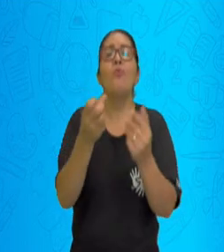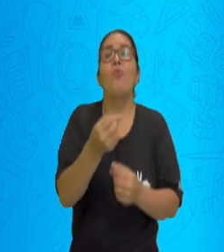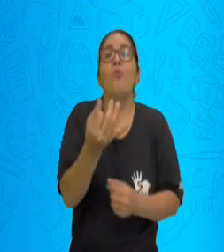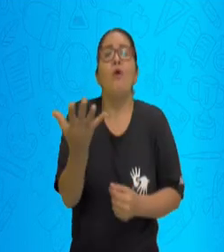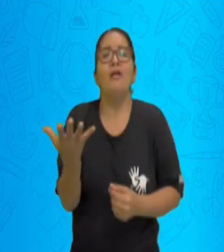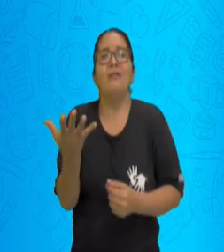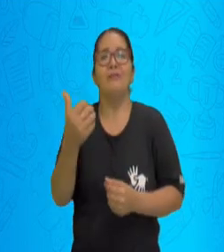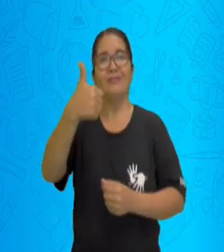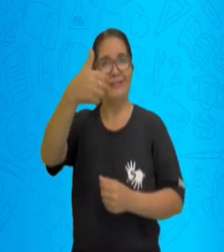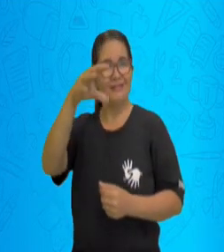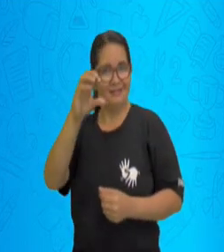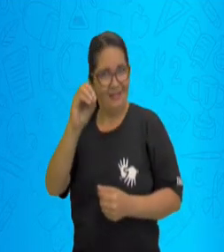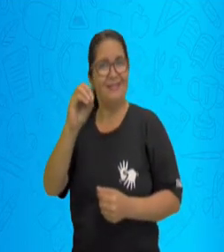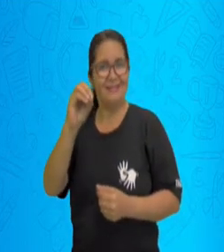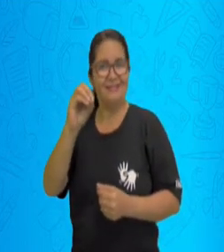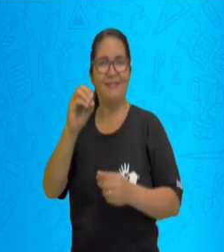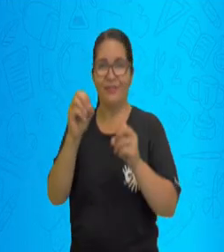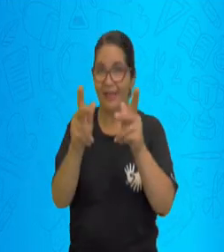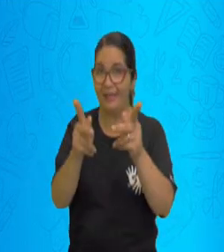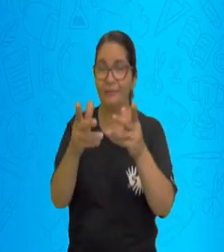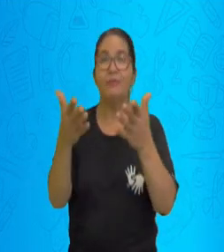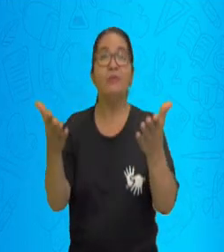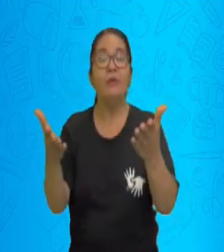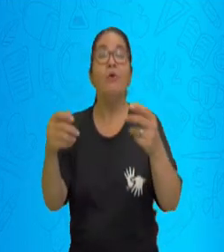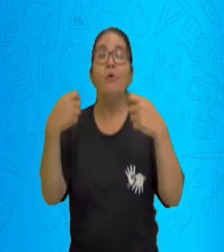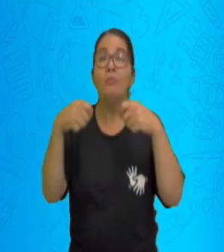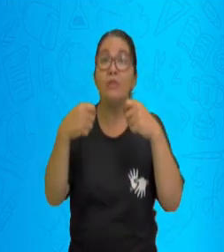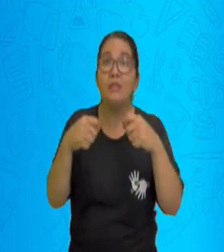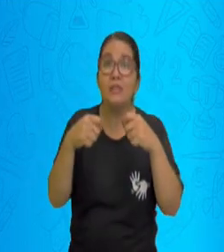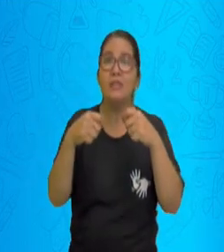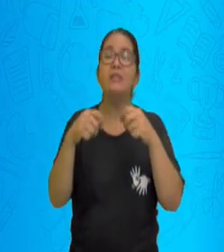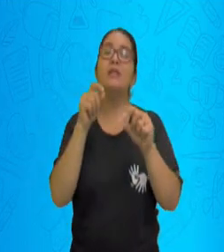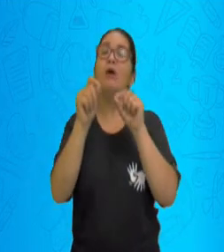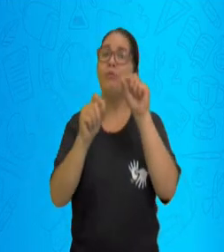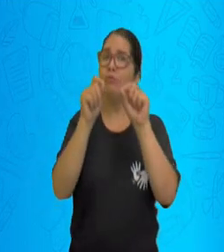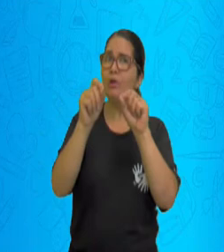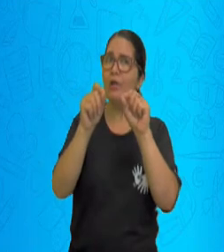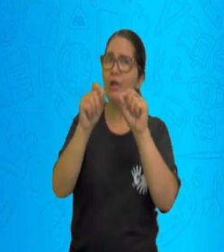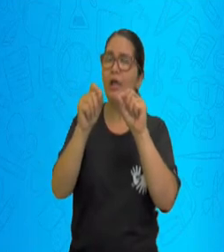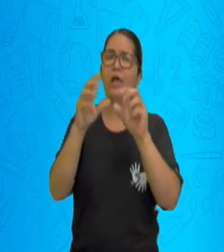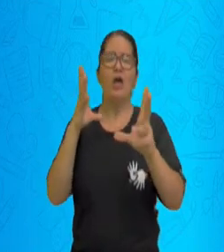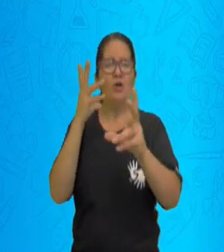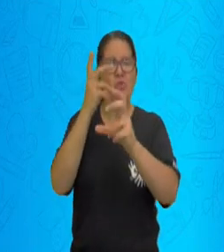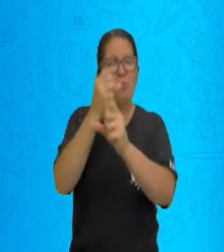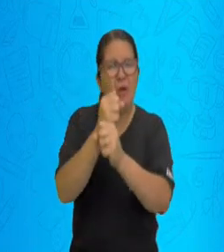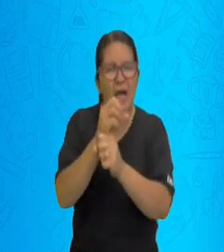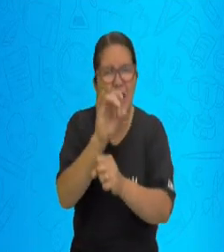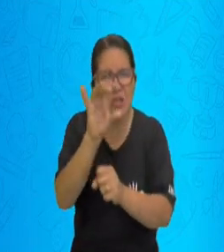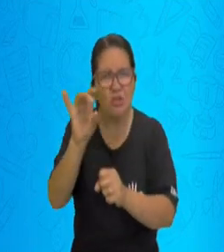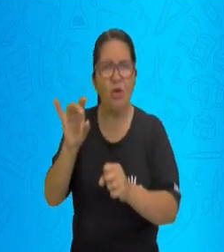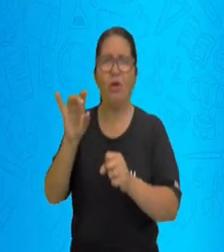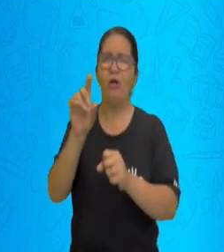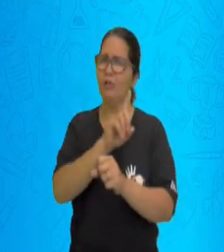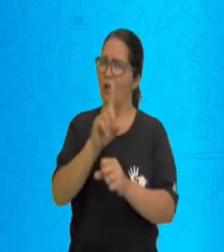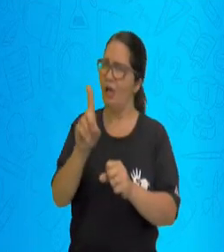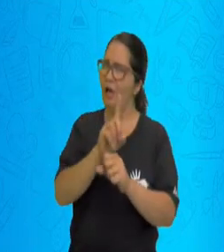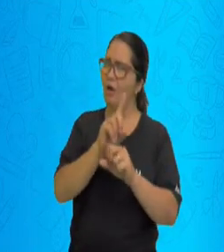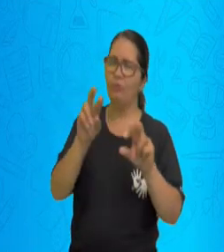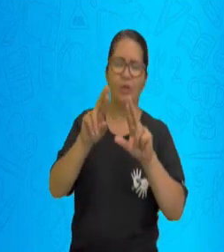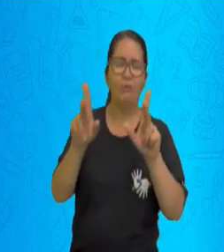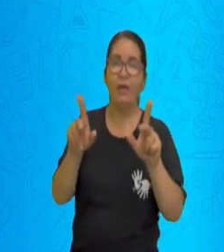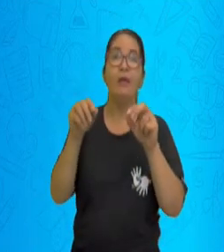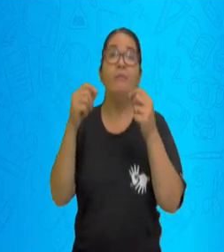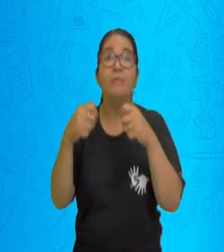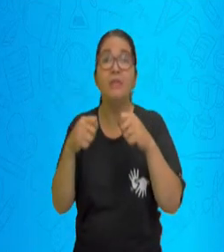simplesmente fazer a operação. Eu tenho que olhar a situação e entender que tanto esse